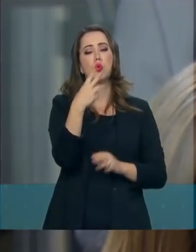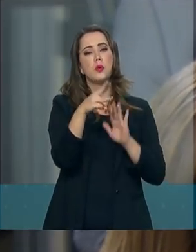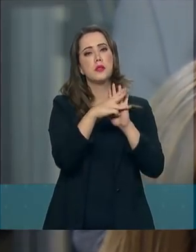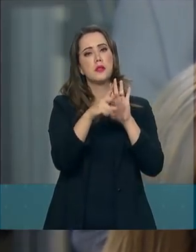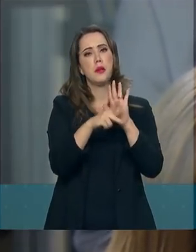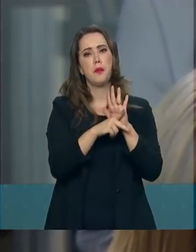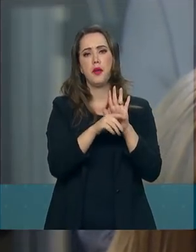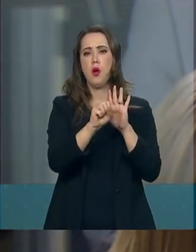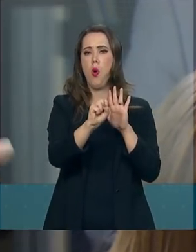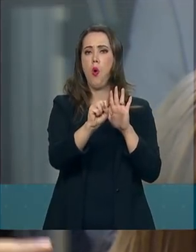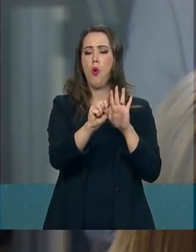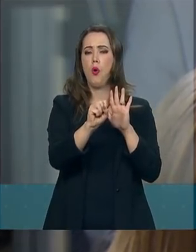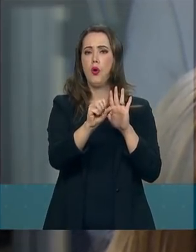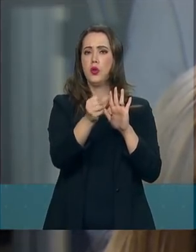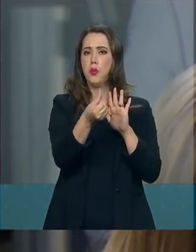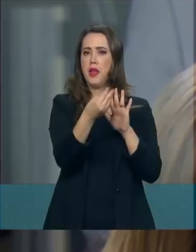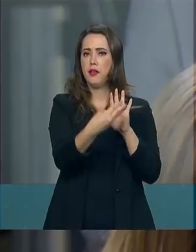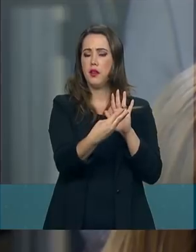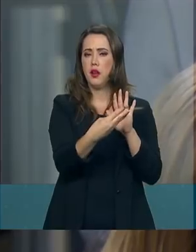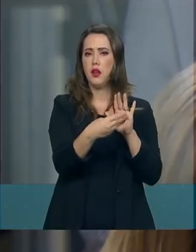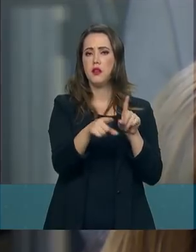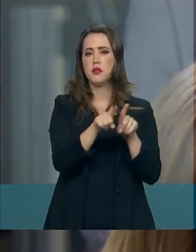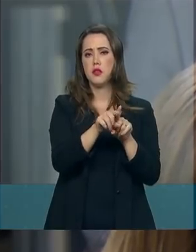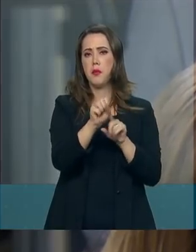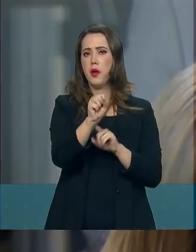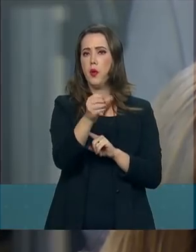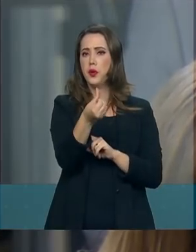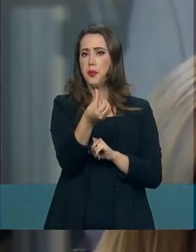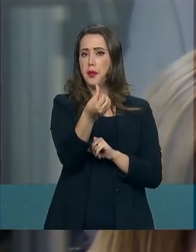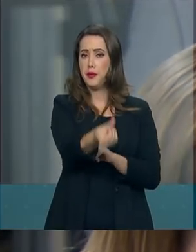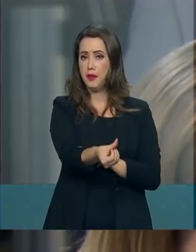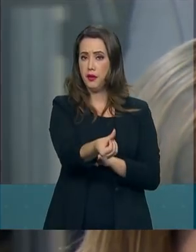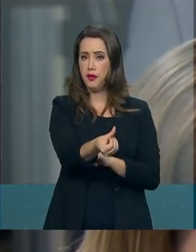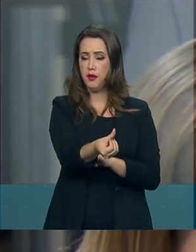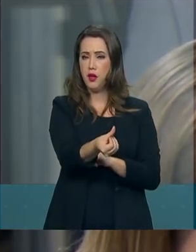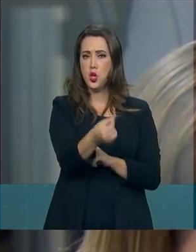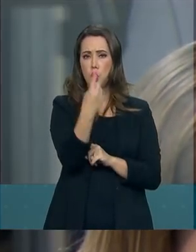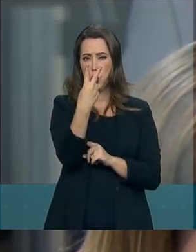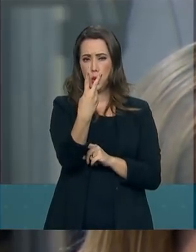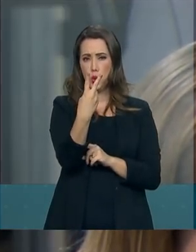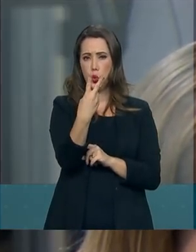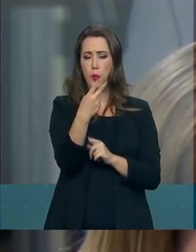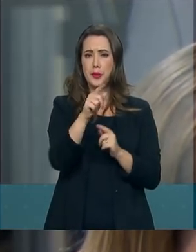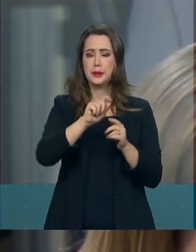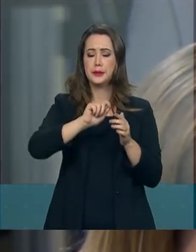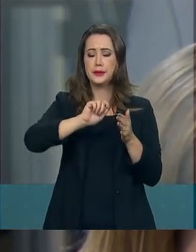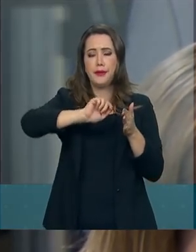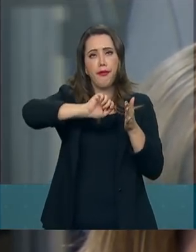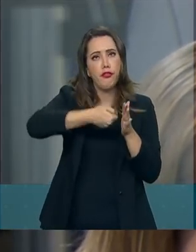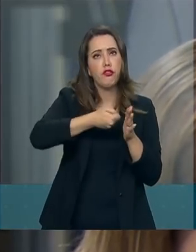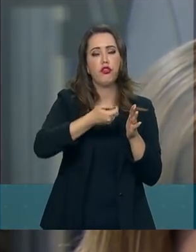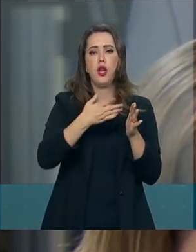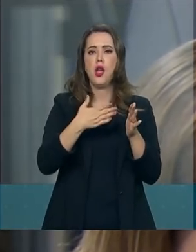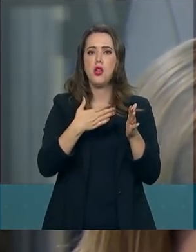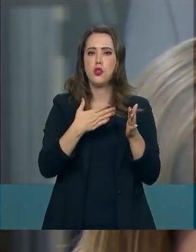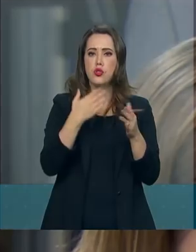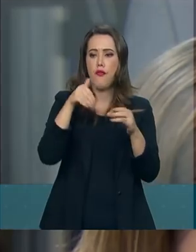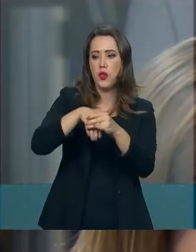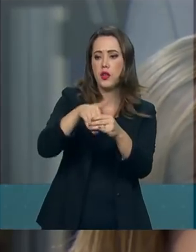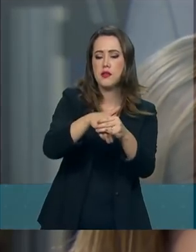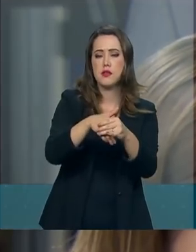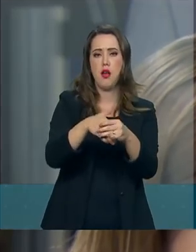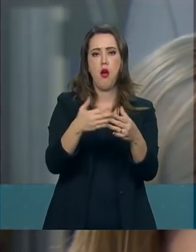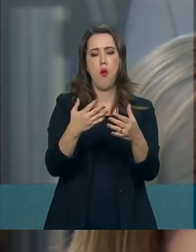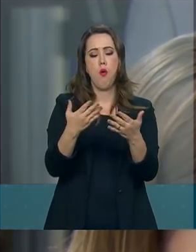866, as duas MPs que ainda trancam a pauta antes da votação no 870 podem ser votadas ainda hoje e